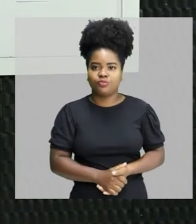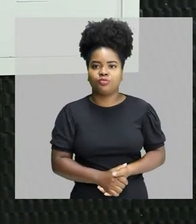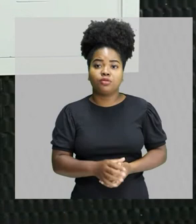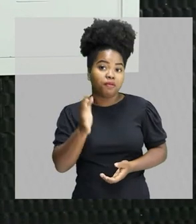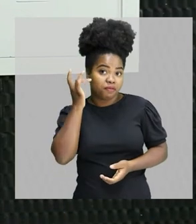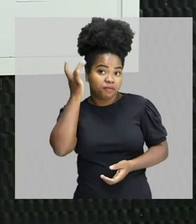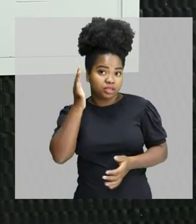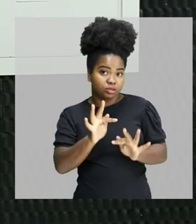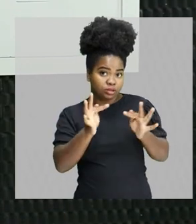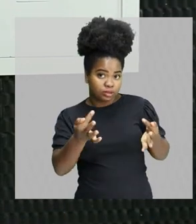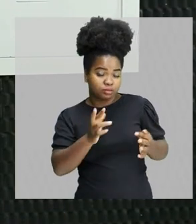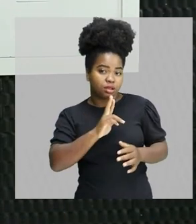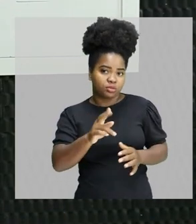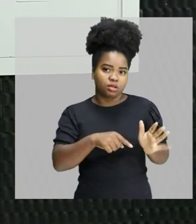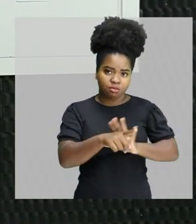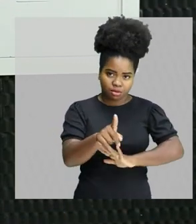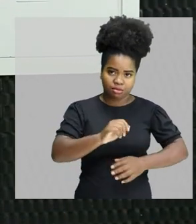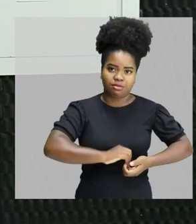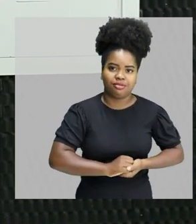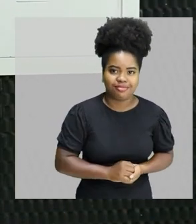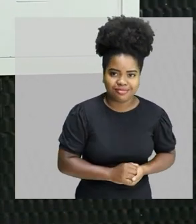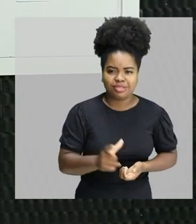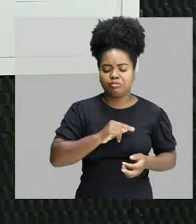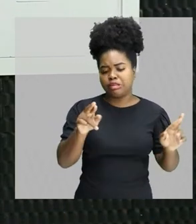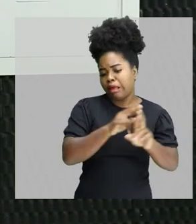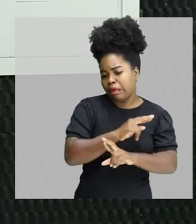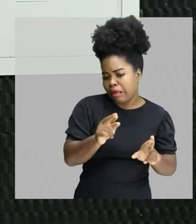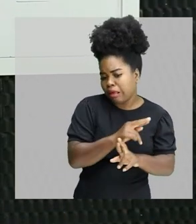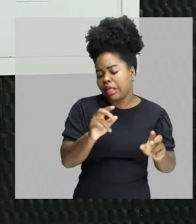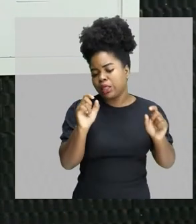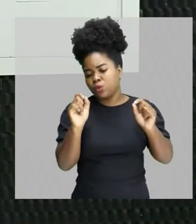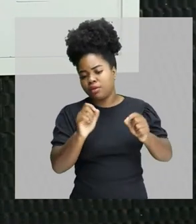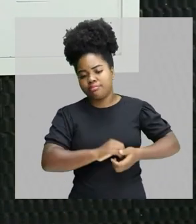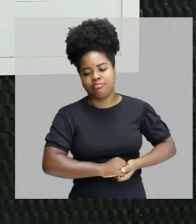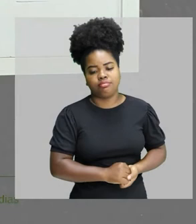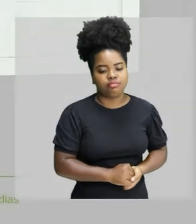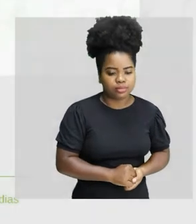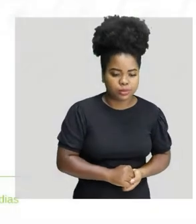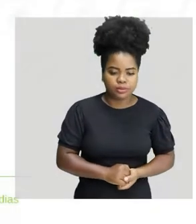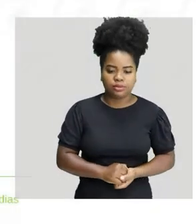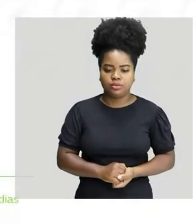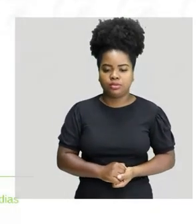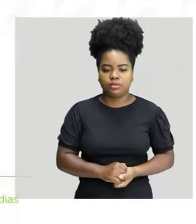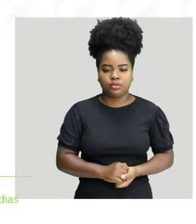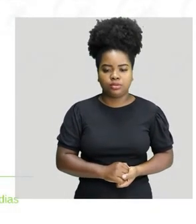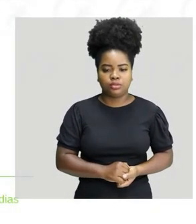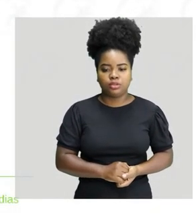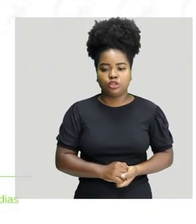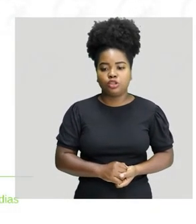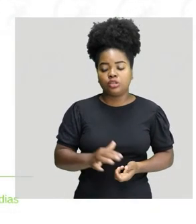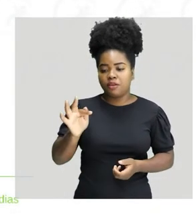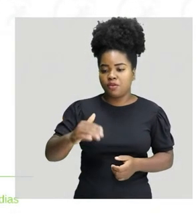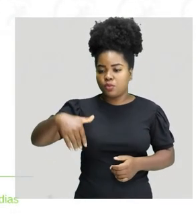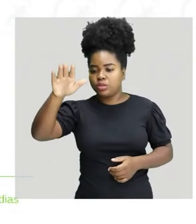proporcionais. É justamente por isso que nós vamos ter essa relação aí de um subir e o outro